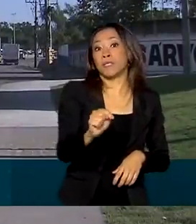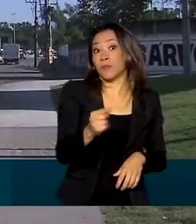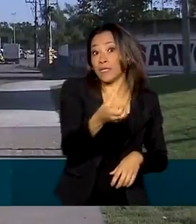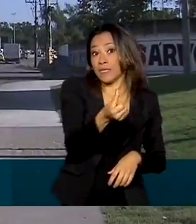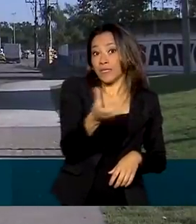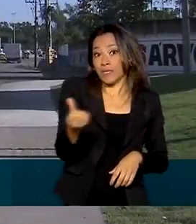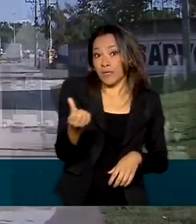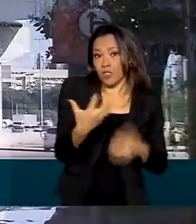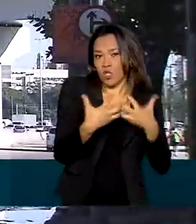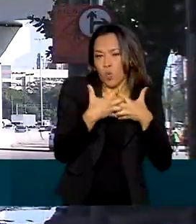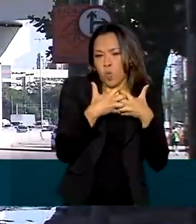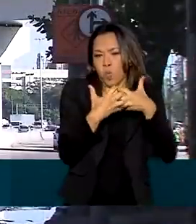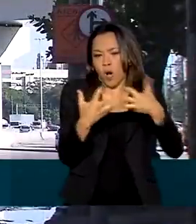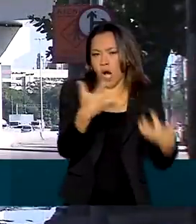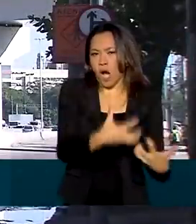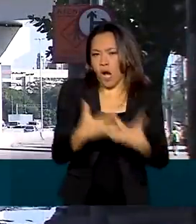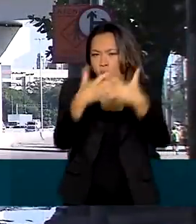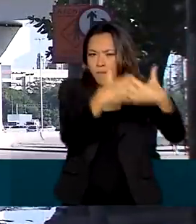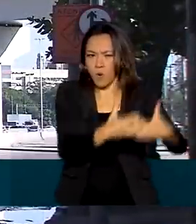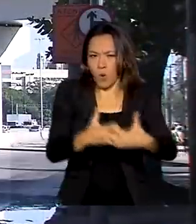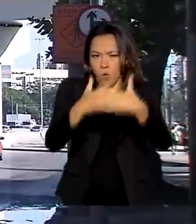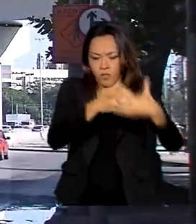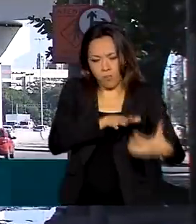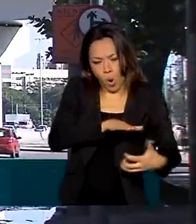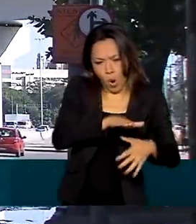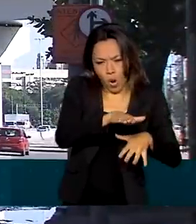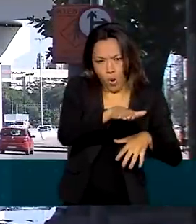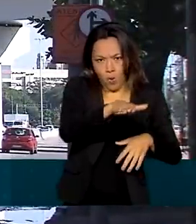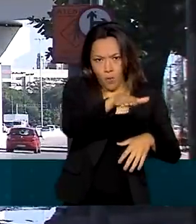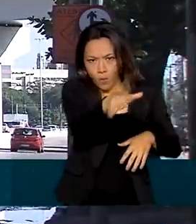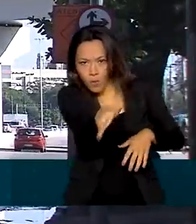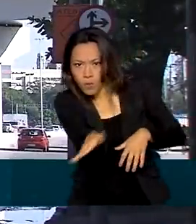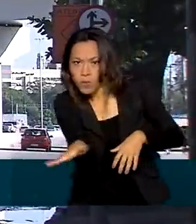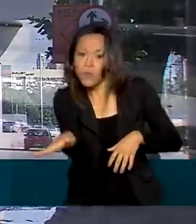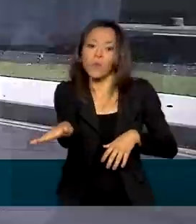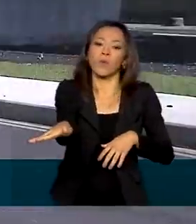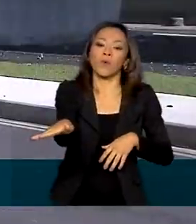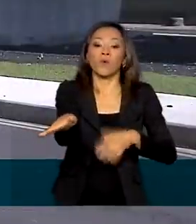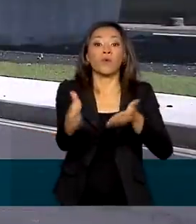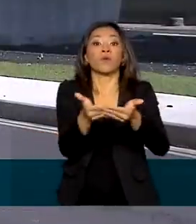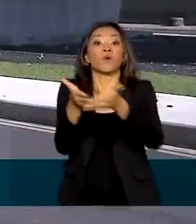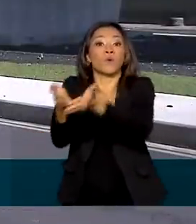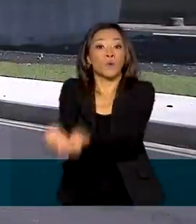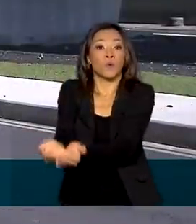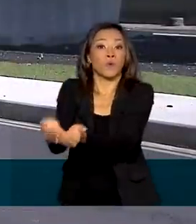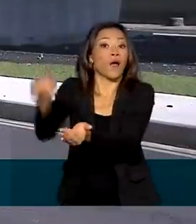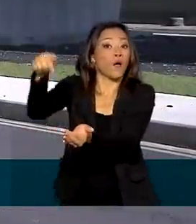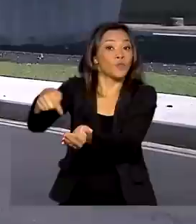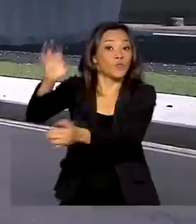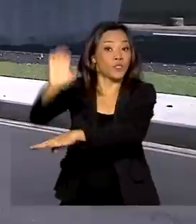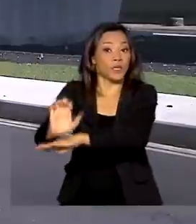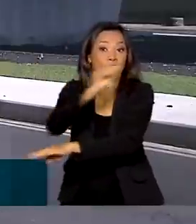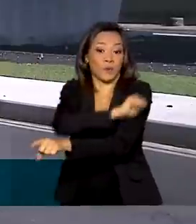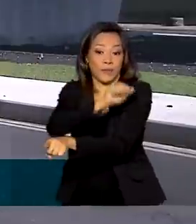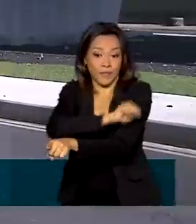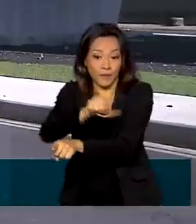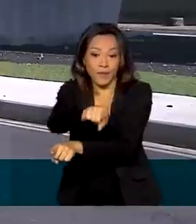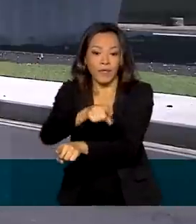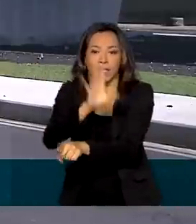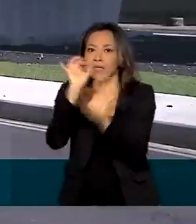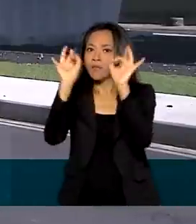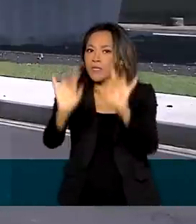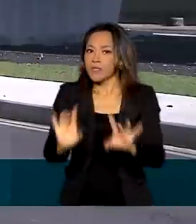veículos de carga. São caminhões que levam em retiro mercadorias do Porto do Rio, que agora receberam uma via